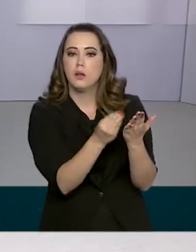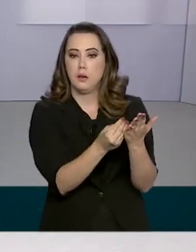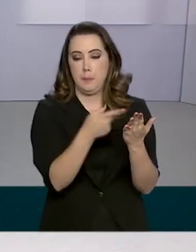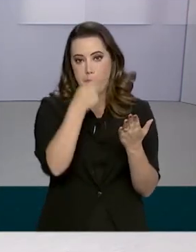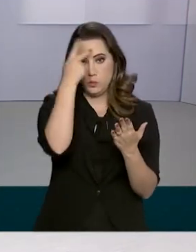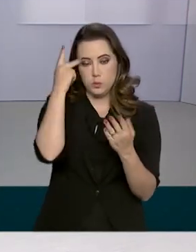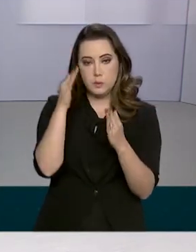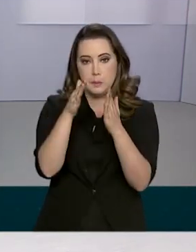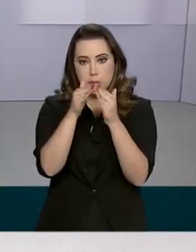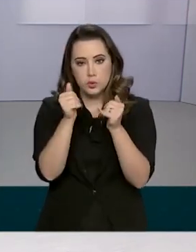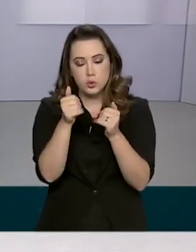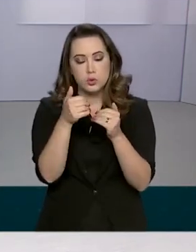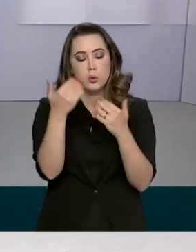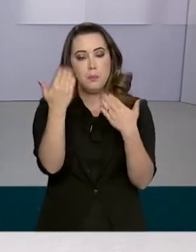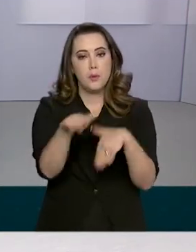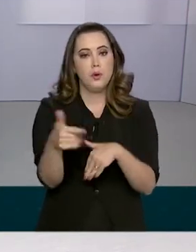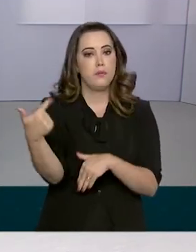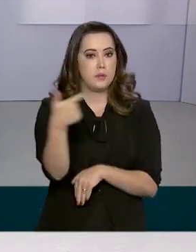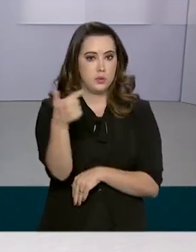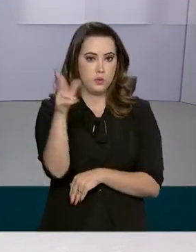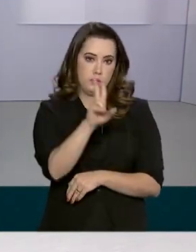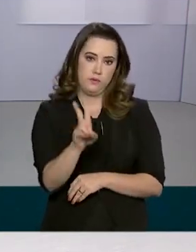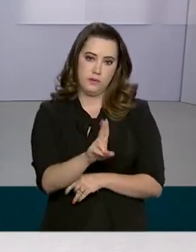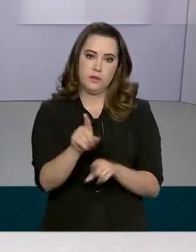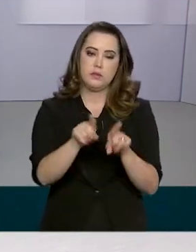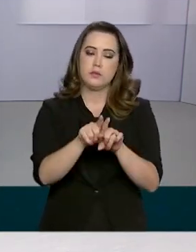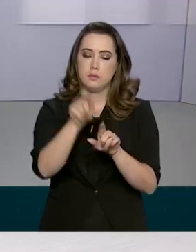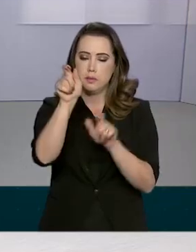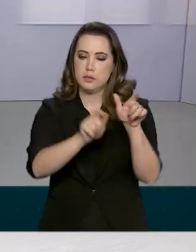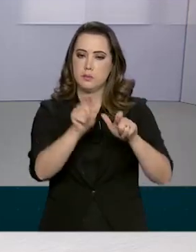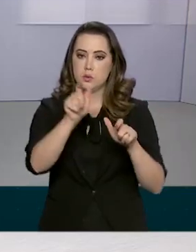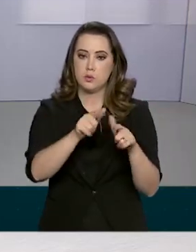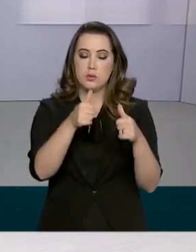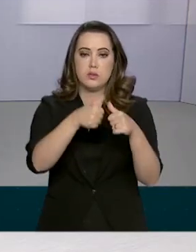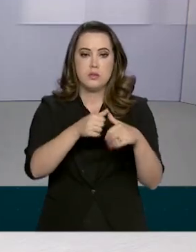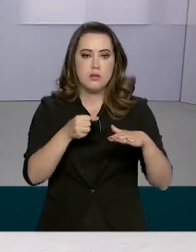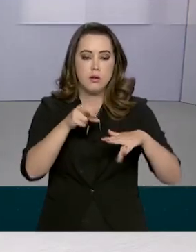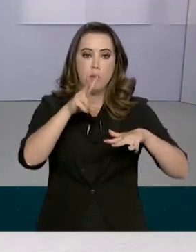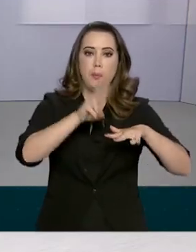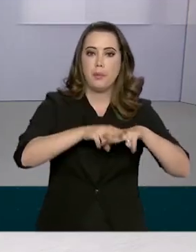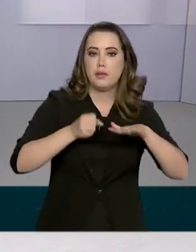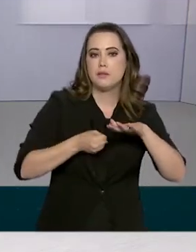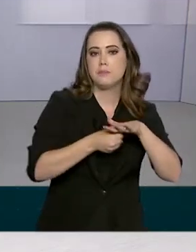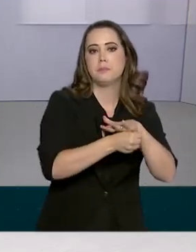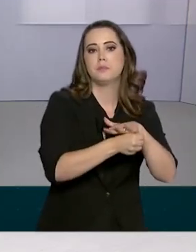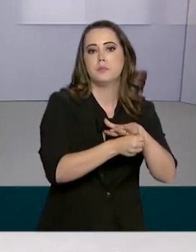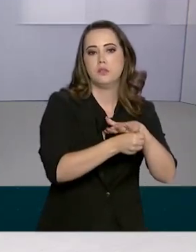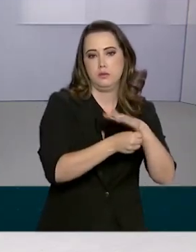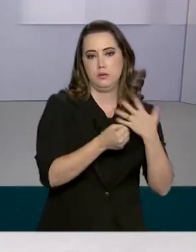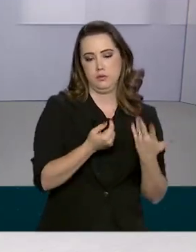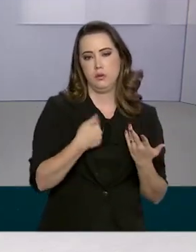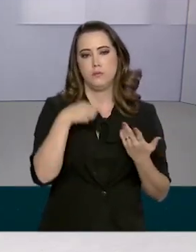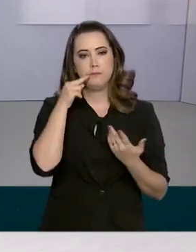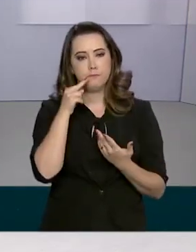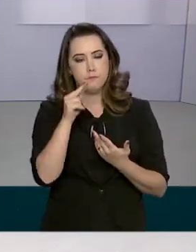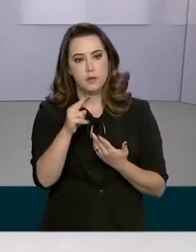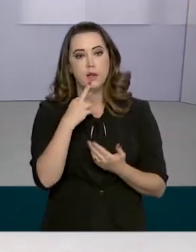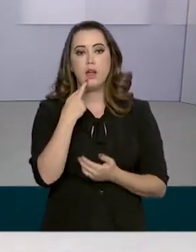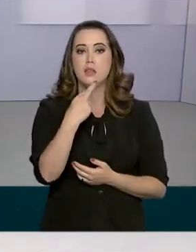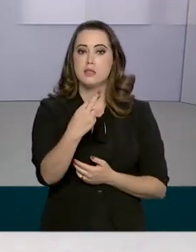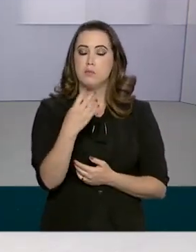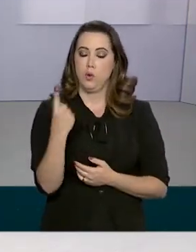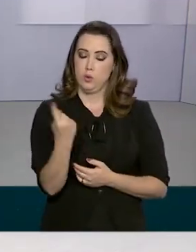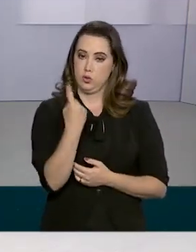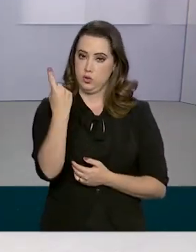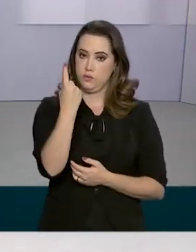prova este ano e o das pessoas privadas de liberdade. Nesse caso, os resultados individuais podem ser consultados apenas